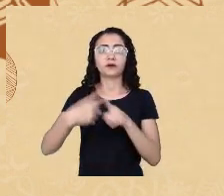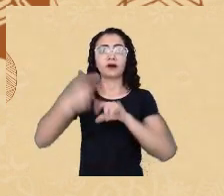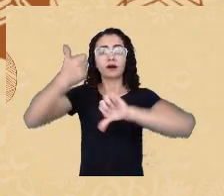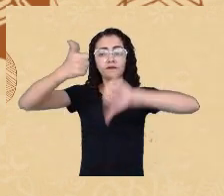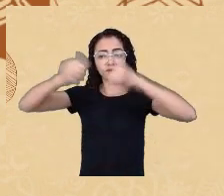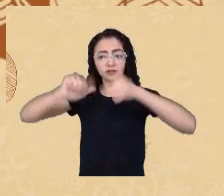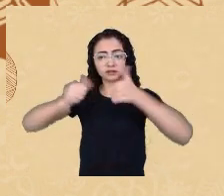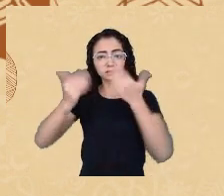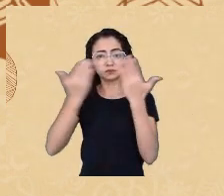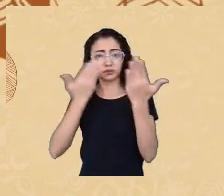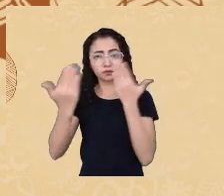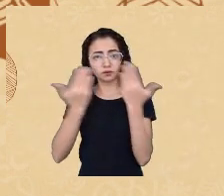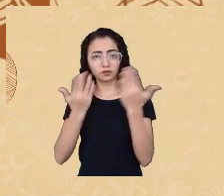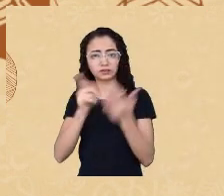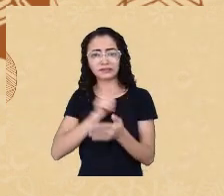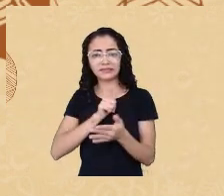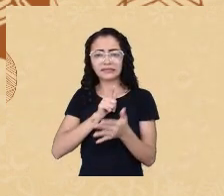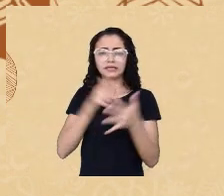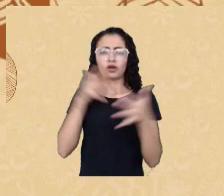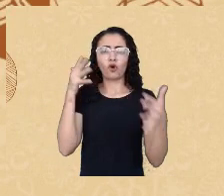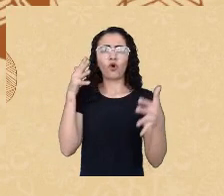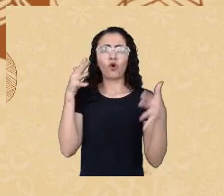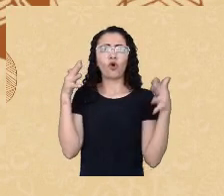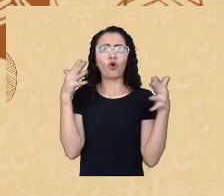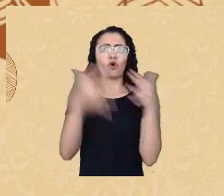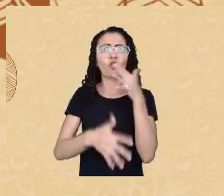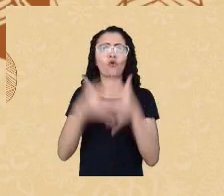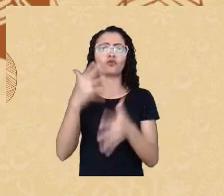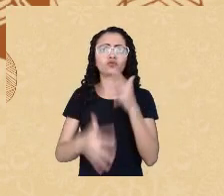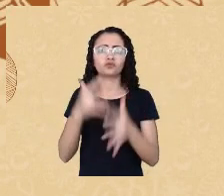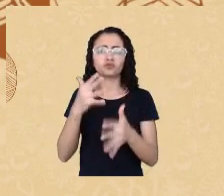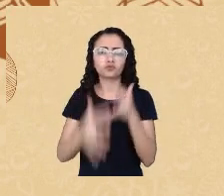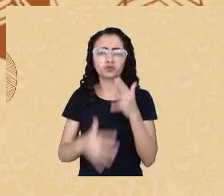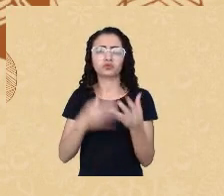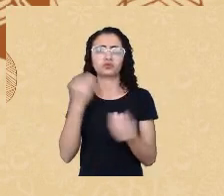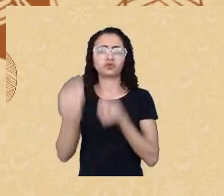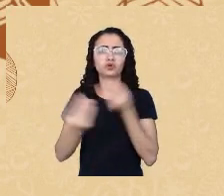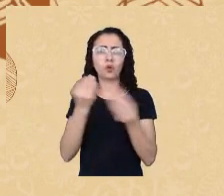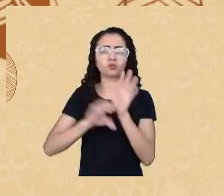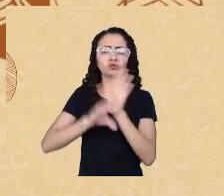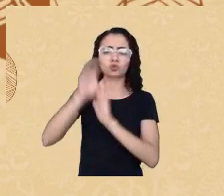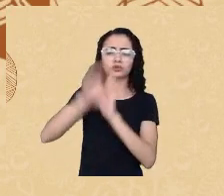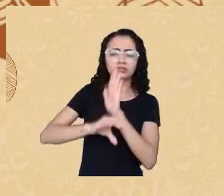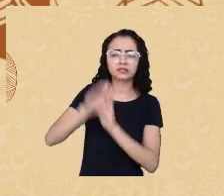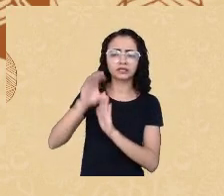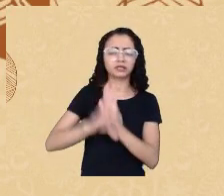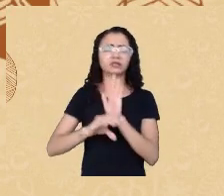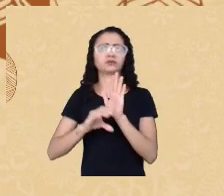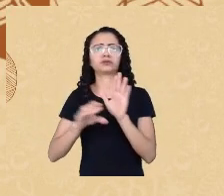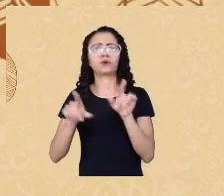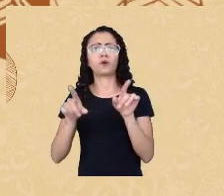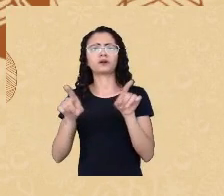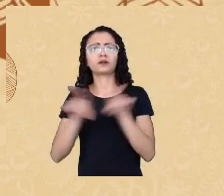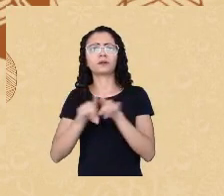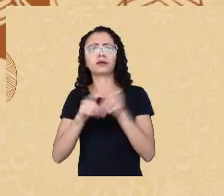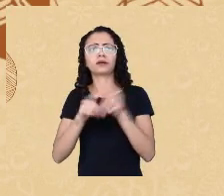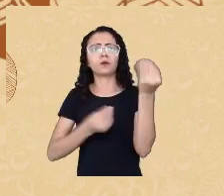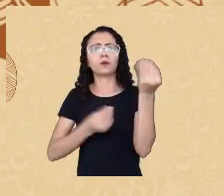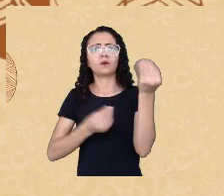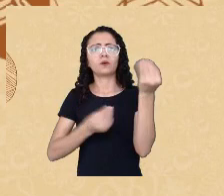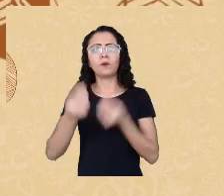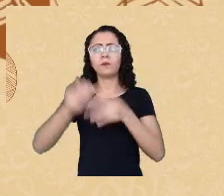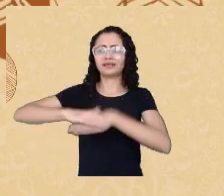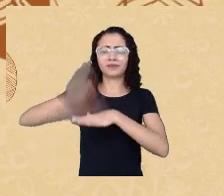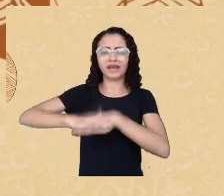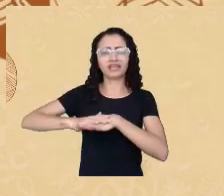confusões acerca das suas próprias definições conceituais e até mesmo das suas próprias práticas profissionais,